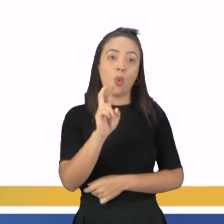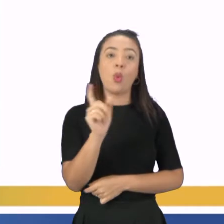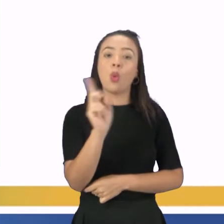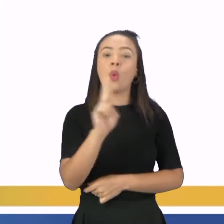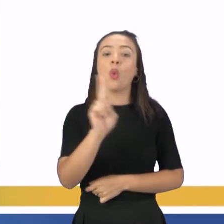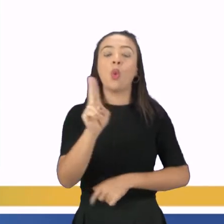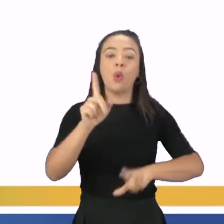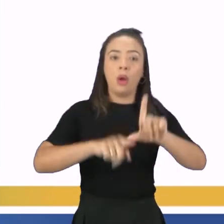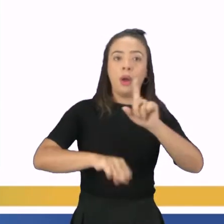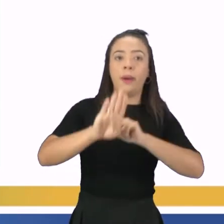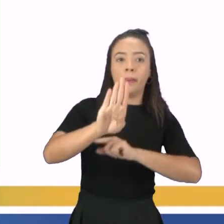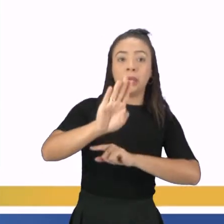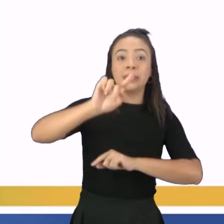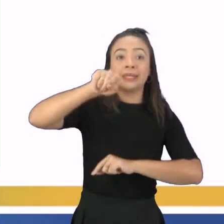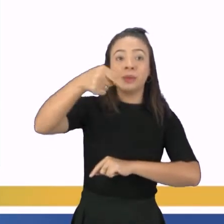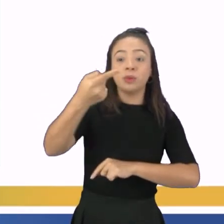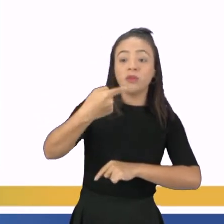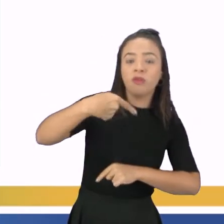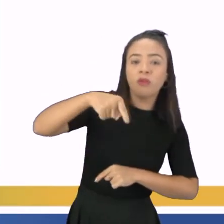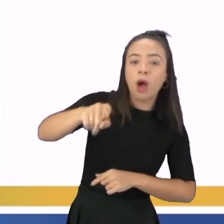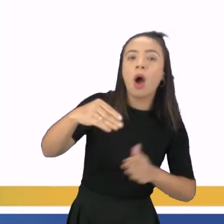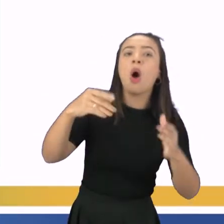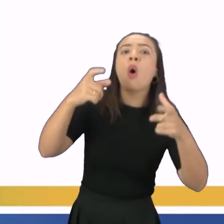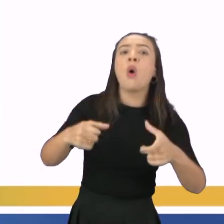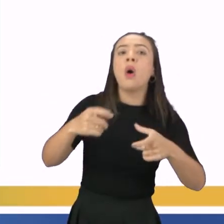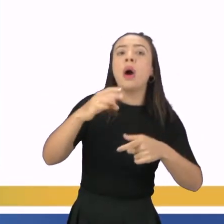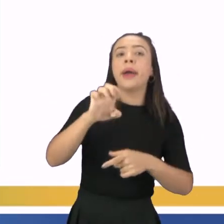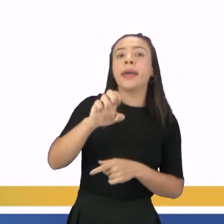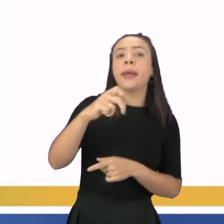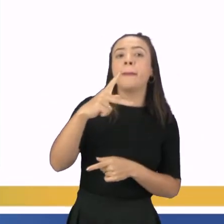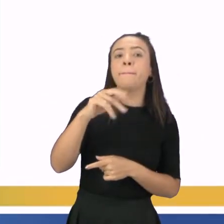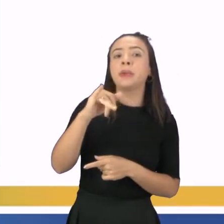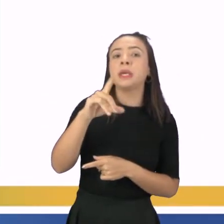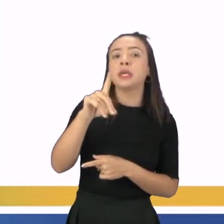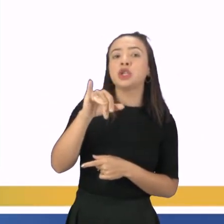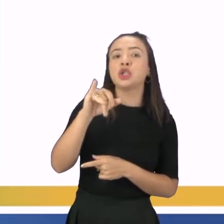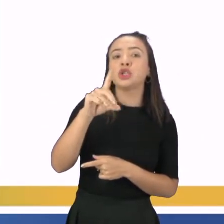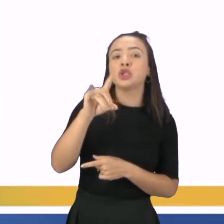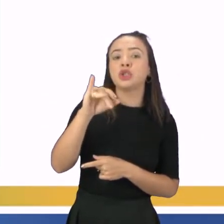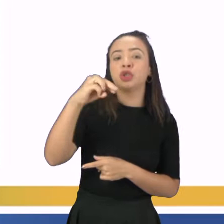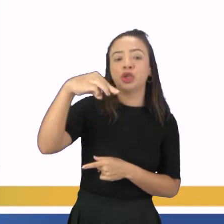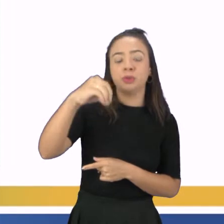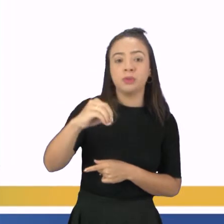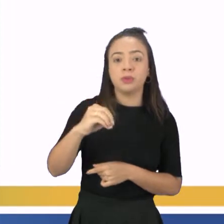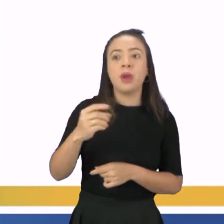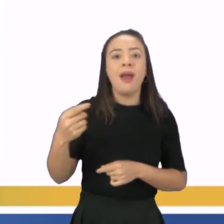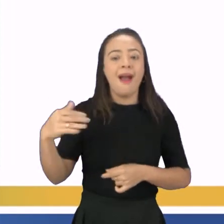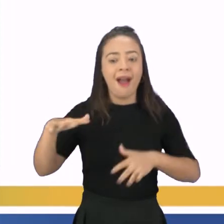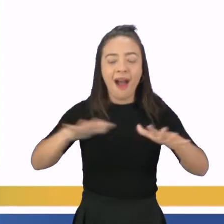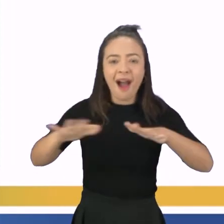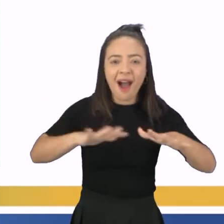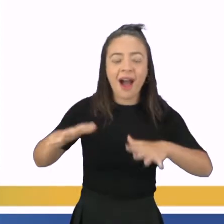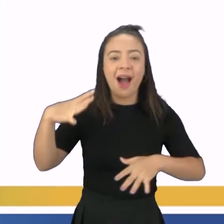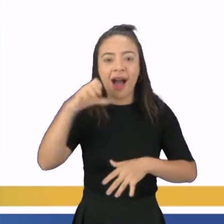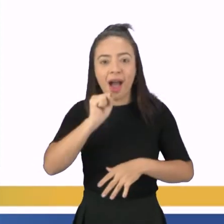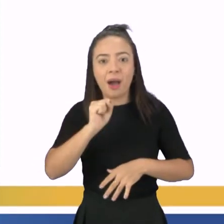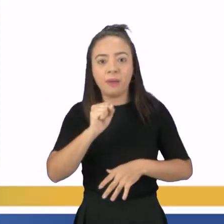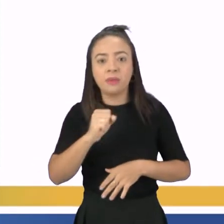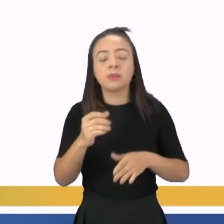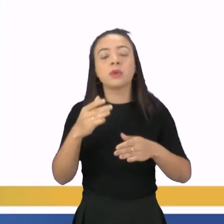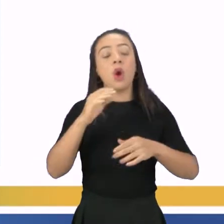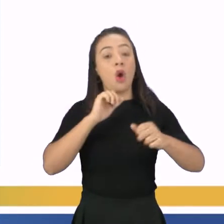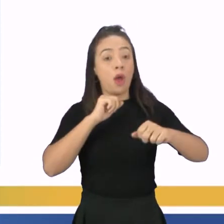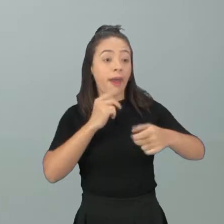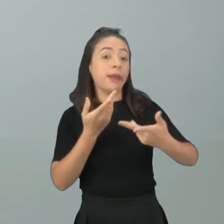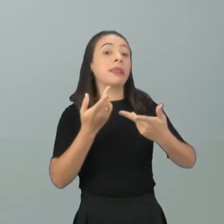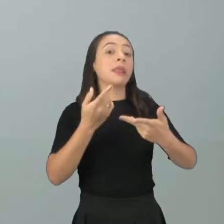Em seguida, encaminhados ao epidídimo, onde ganharão mobilidade e ficarão armazenados até serem eliminados, tá?